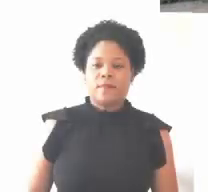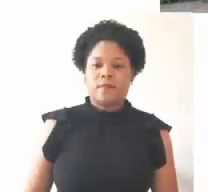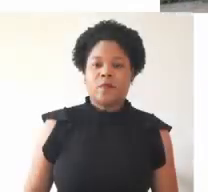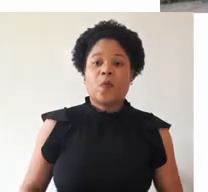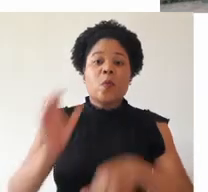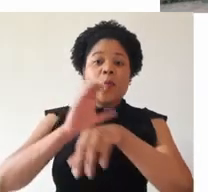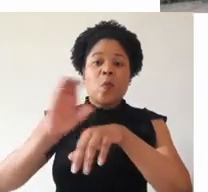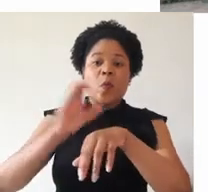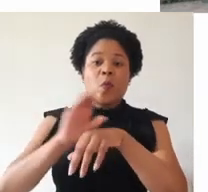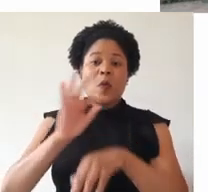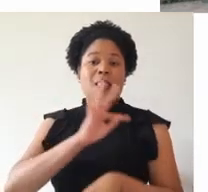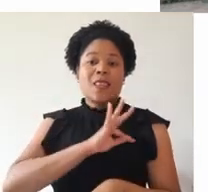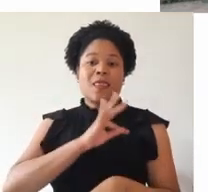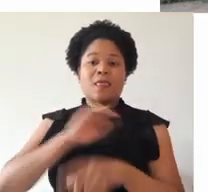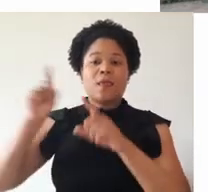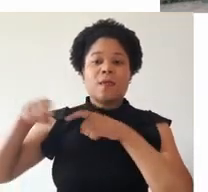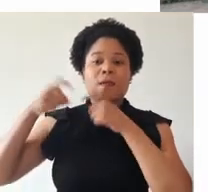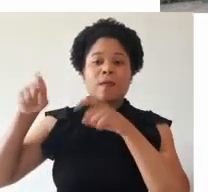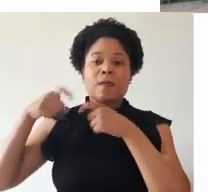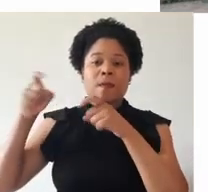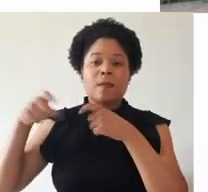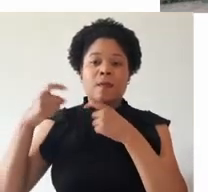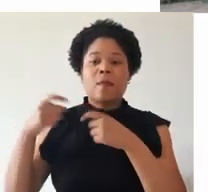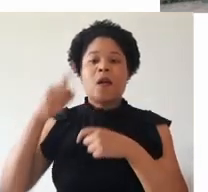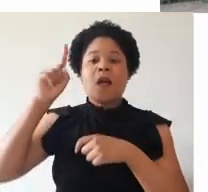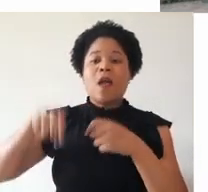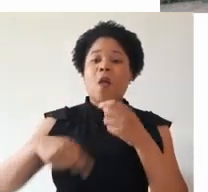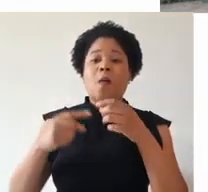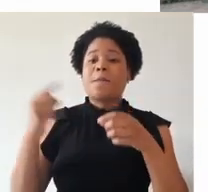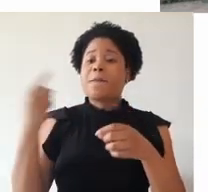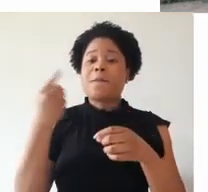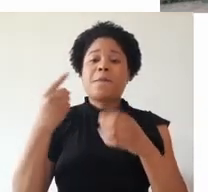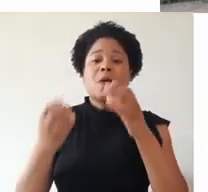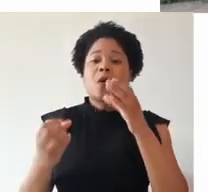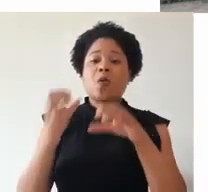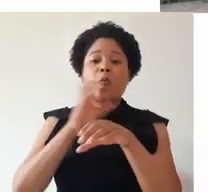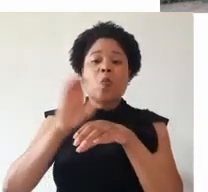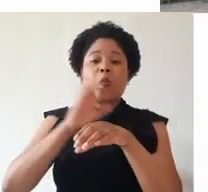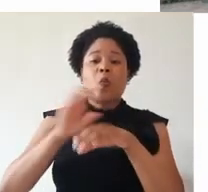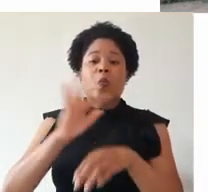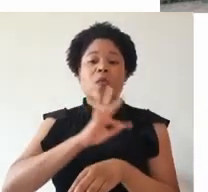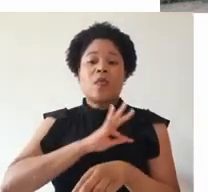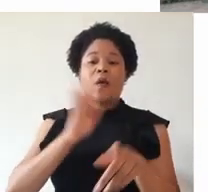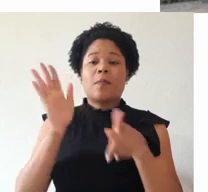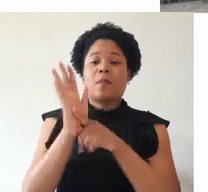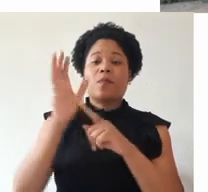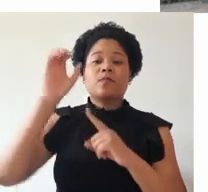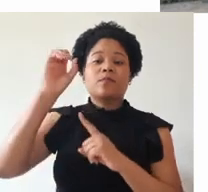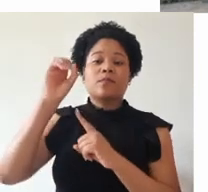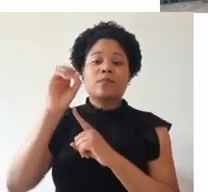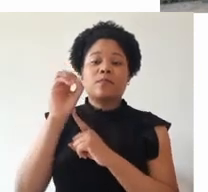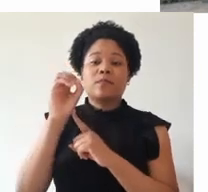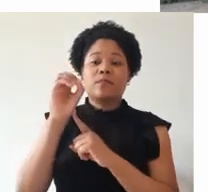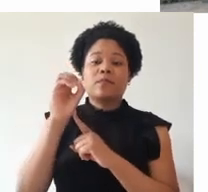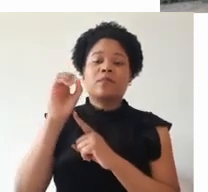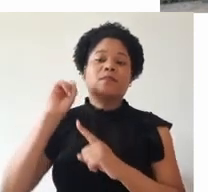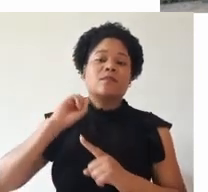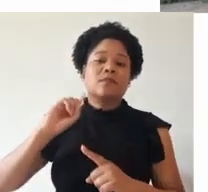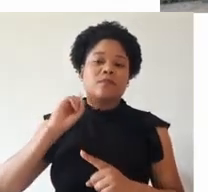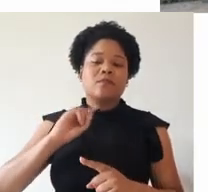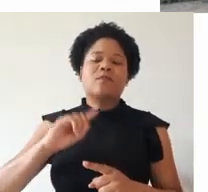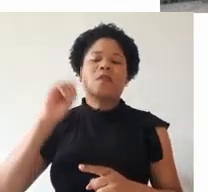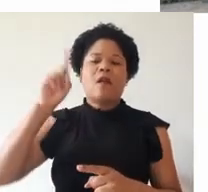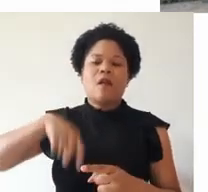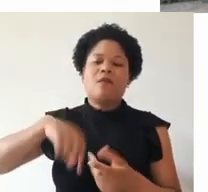O curso técnico em agropecuária foi o primeiro curso técnico do Instituto Federal de Minas Gerais,